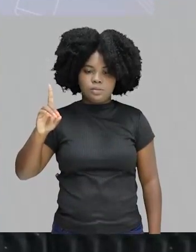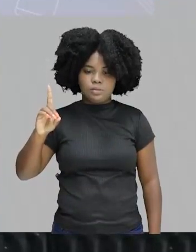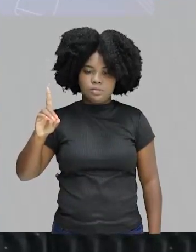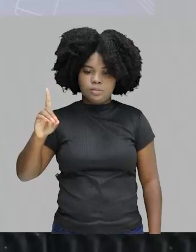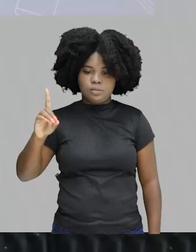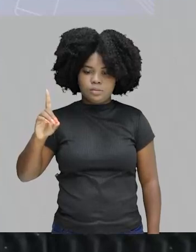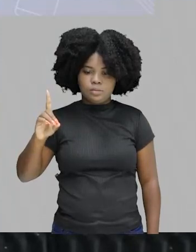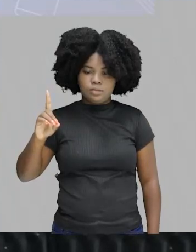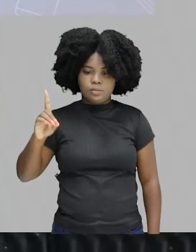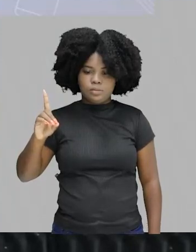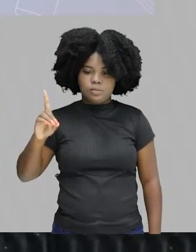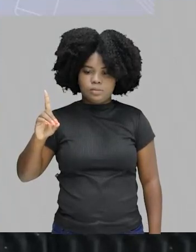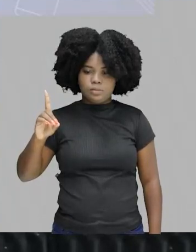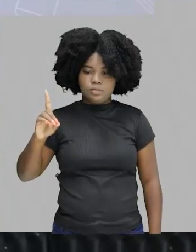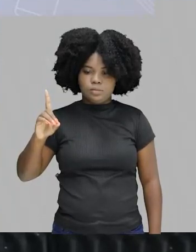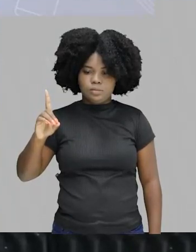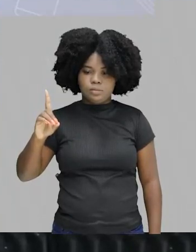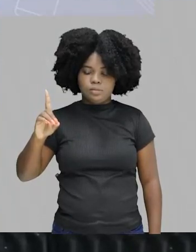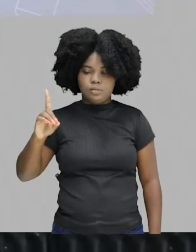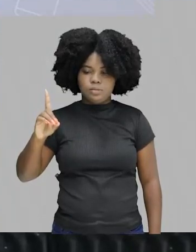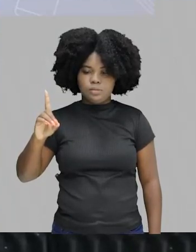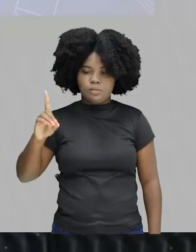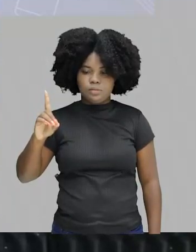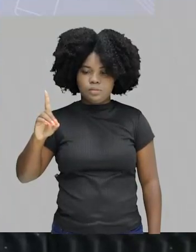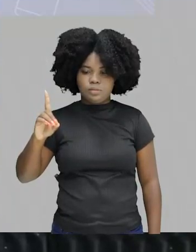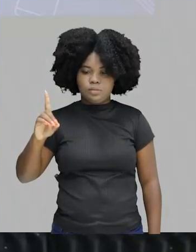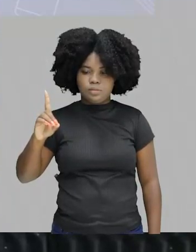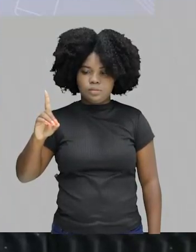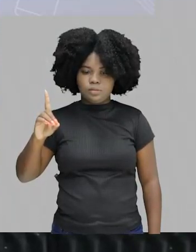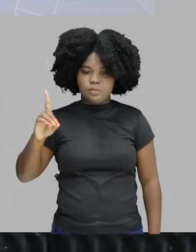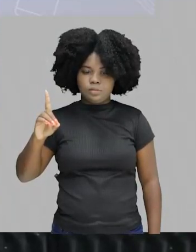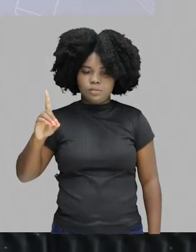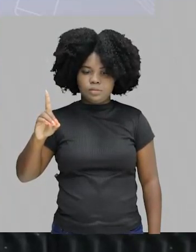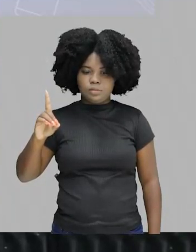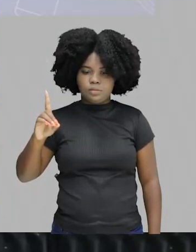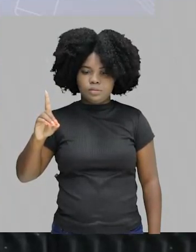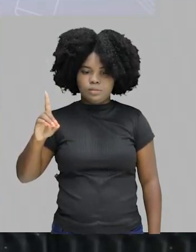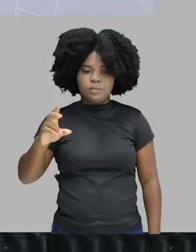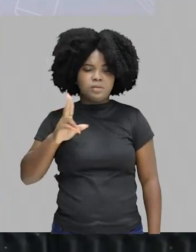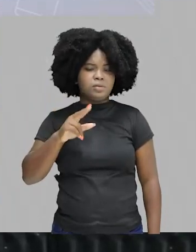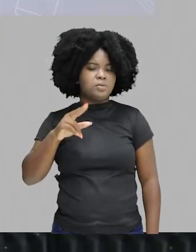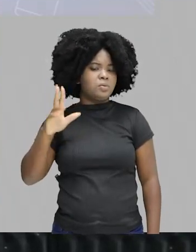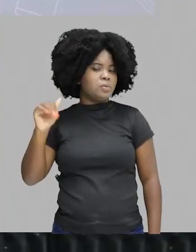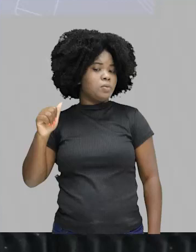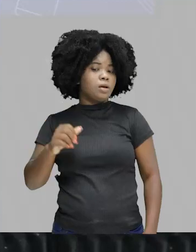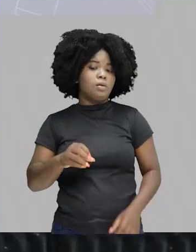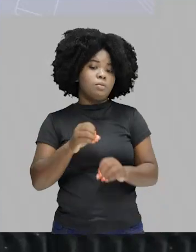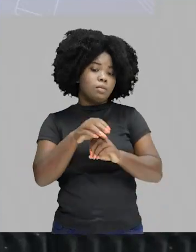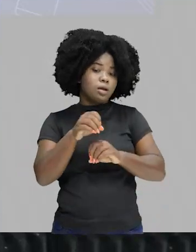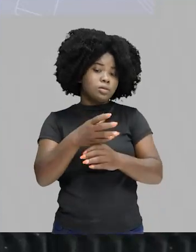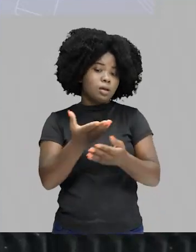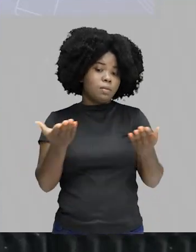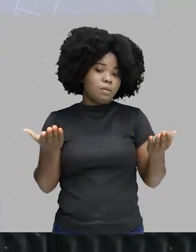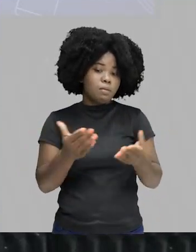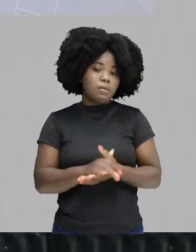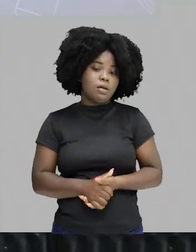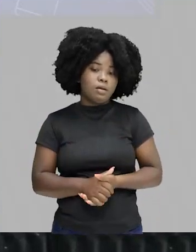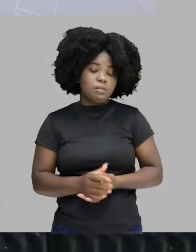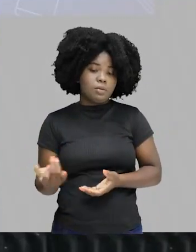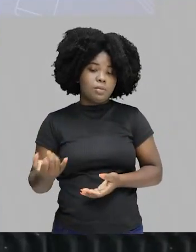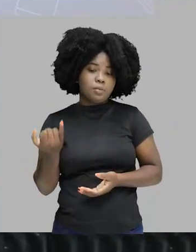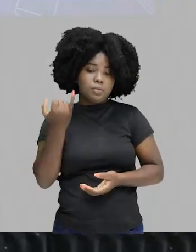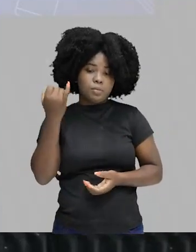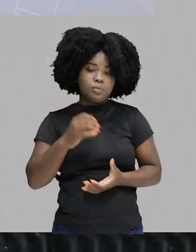de Aristóteles, Aristóteles entende que a melhor condição do governo é a democracia nunca. Olha, pega essa dica para ti. Muito